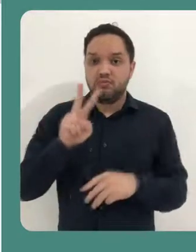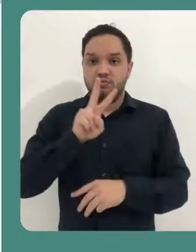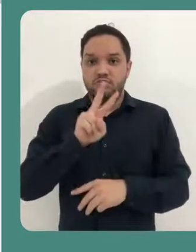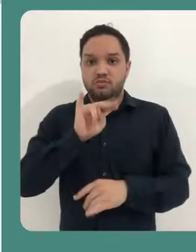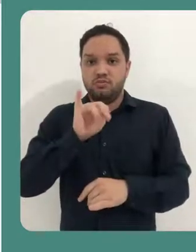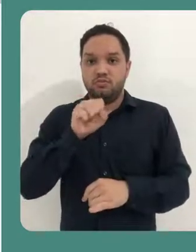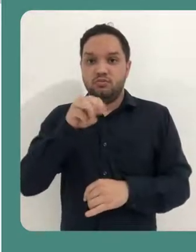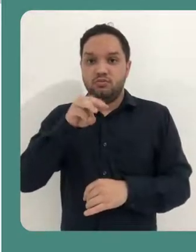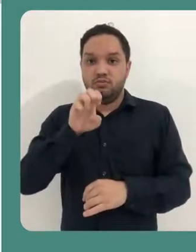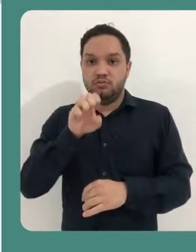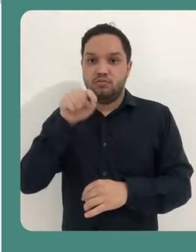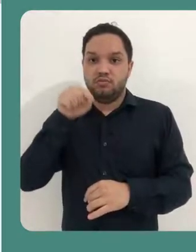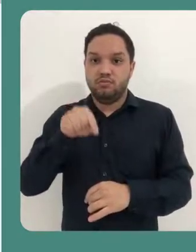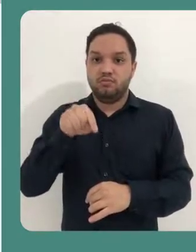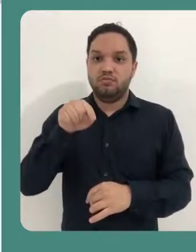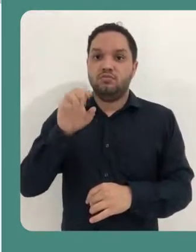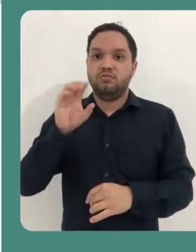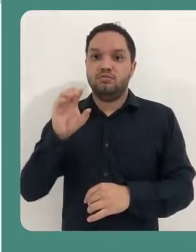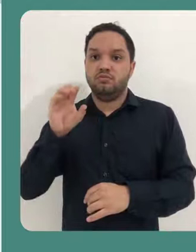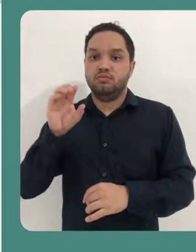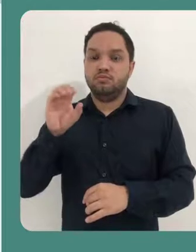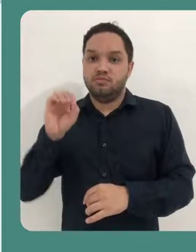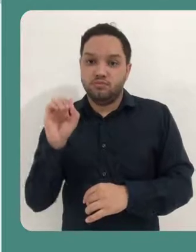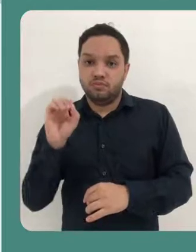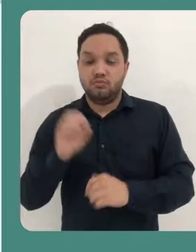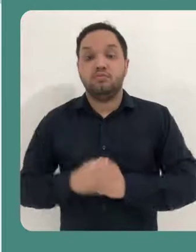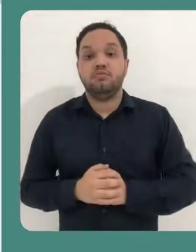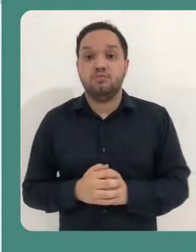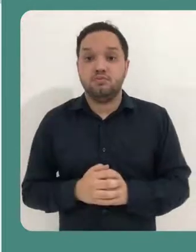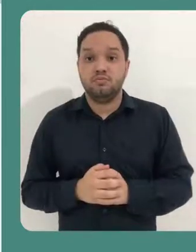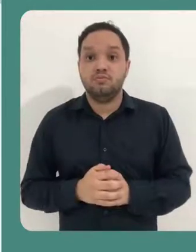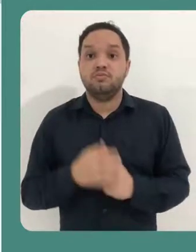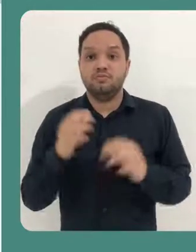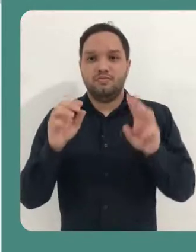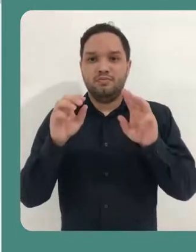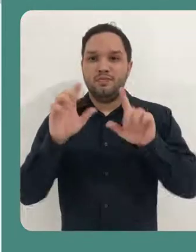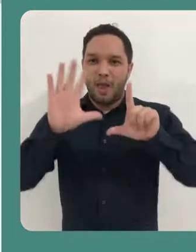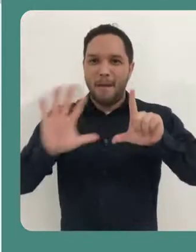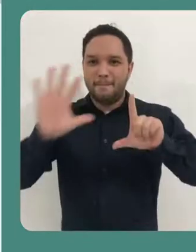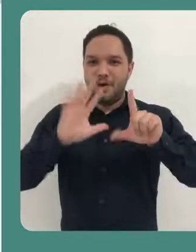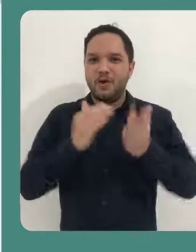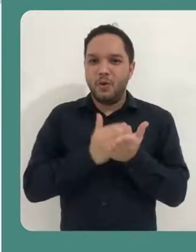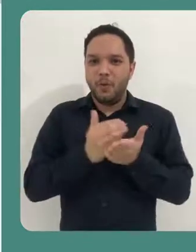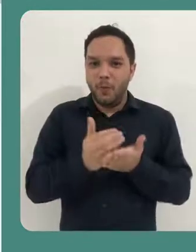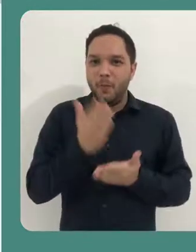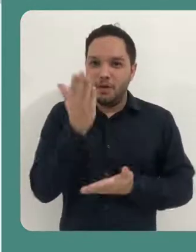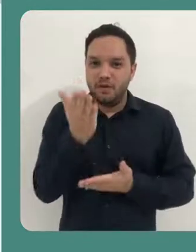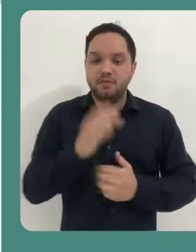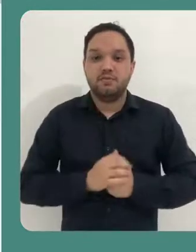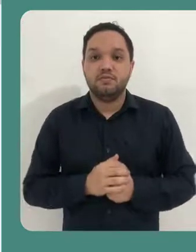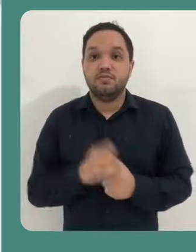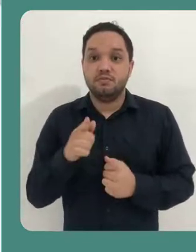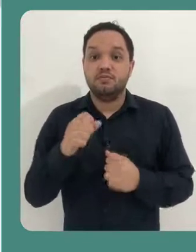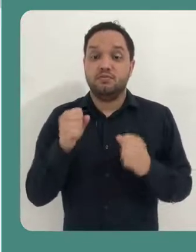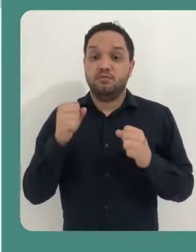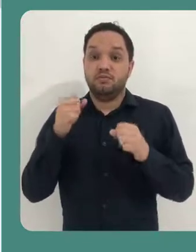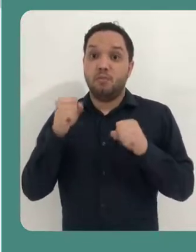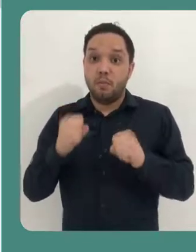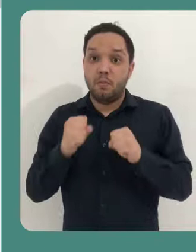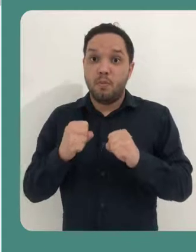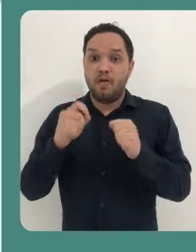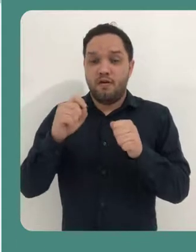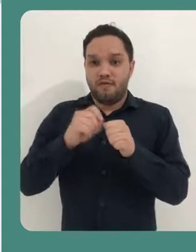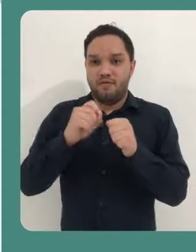plataforma a partir do seguinte endereço eletrônico, visme.co. Esta então é a página inicial da